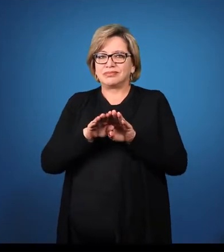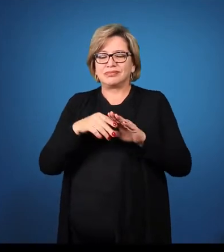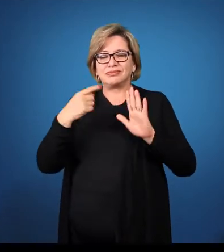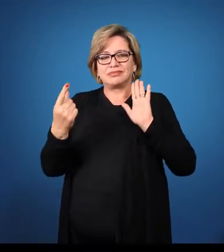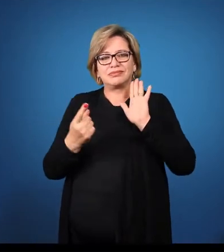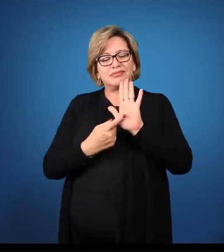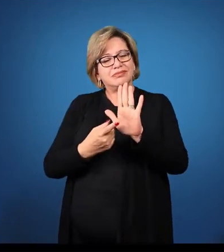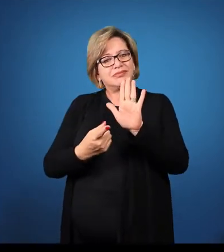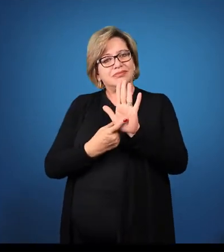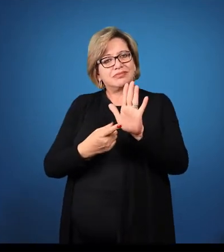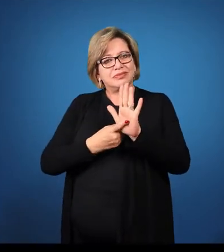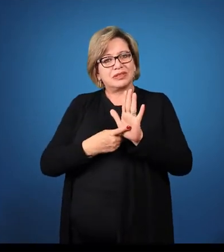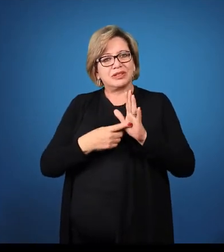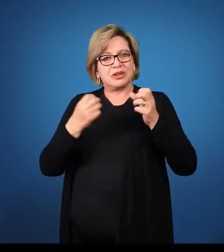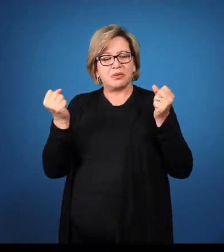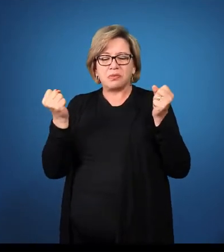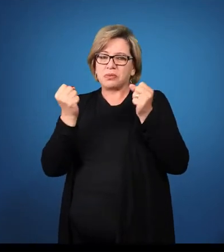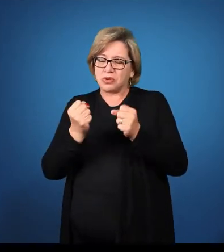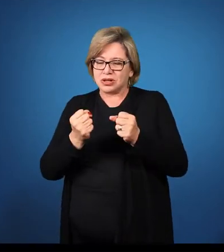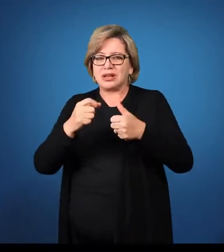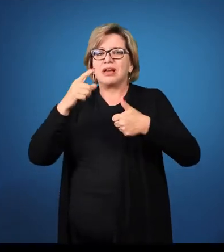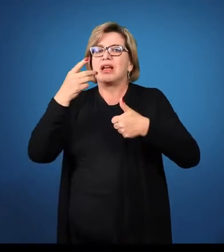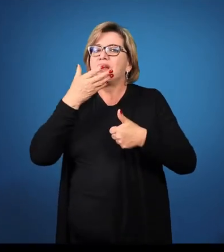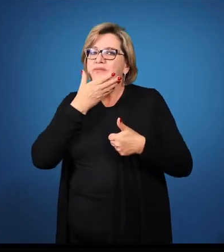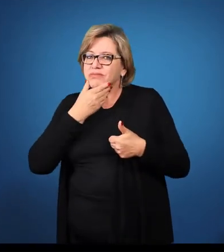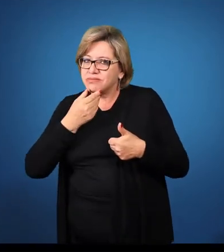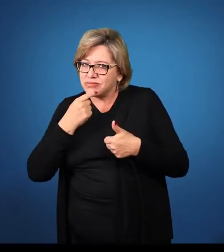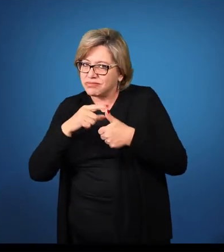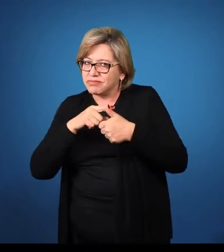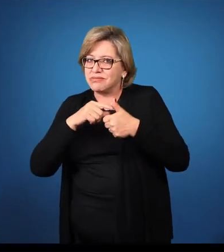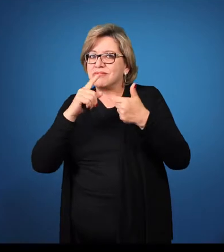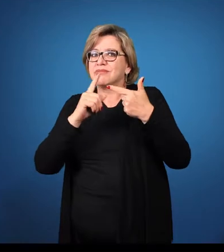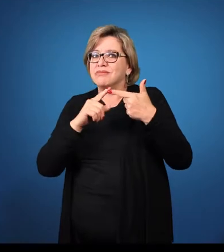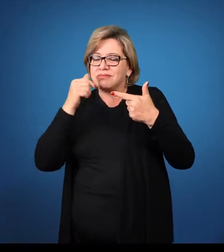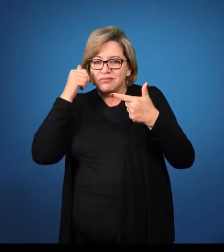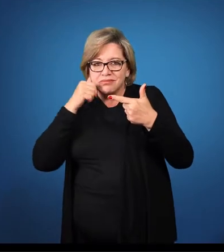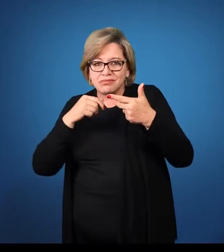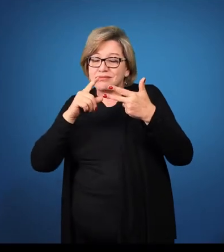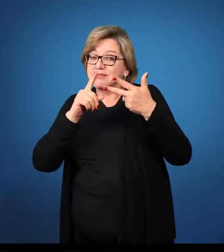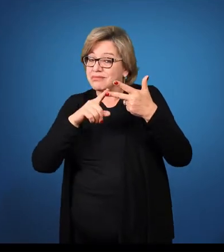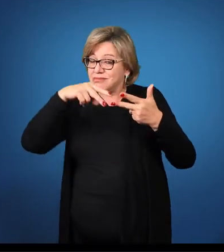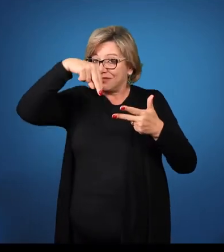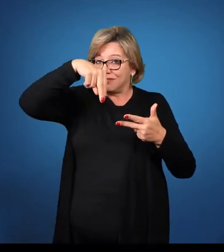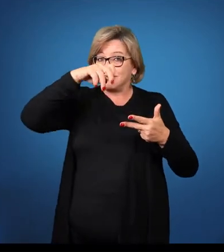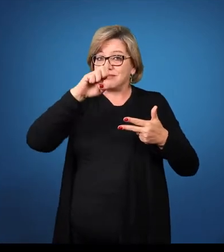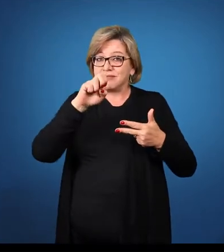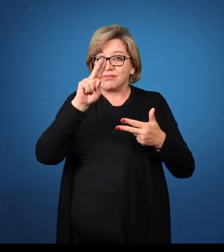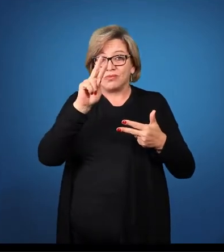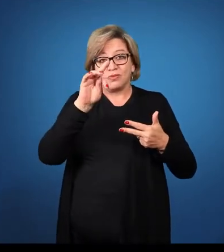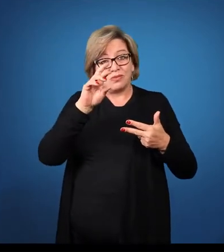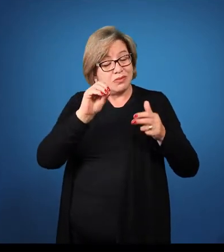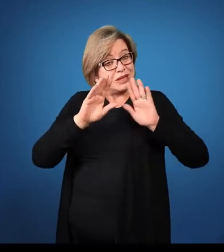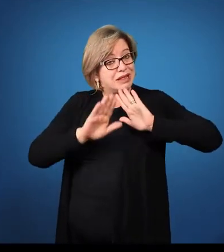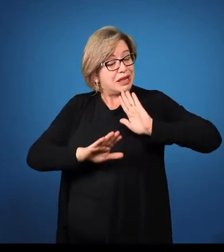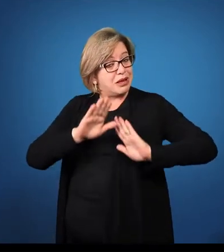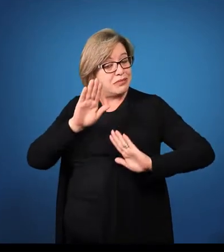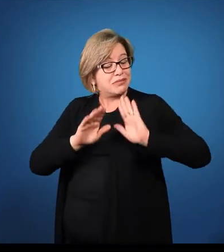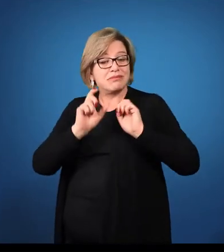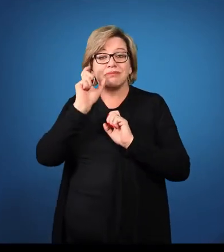dizendo, ela pode ser masculina, pode ser feminina, ou pode ser neutra, dependendo do